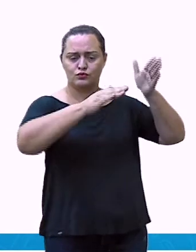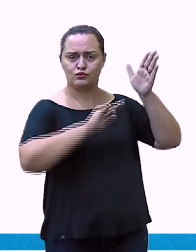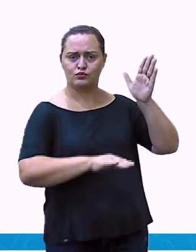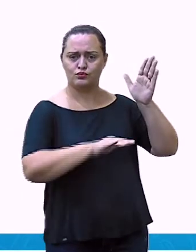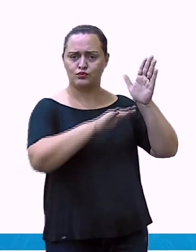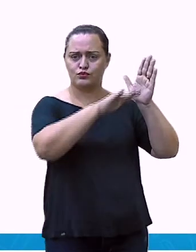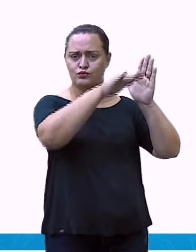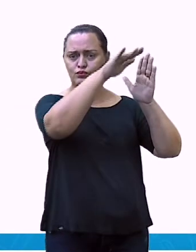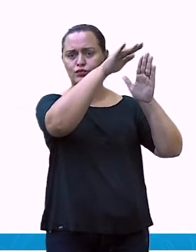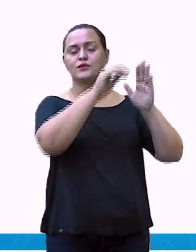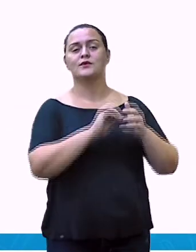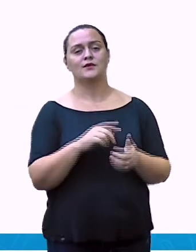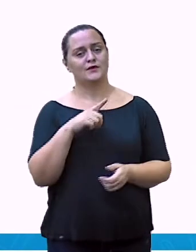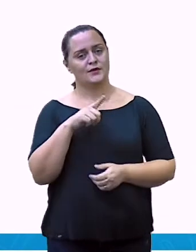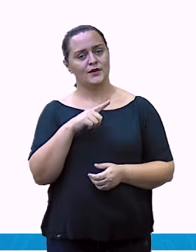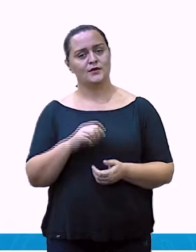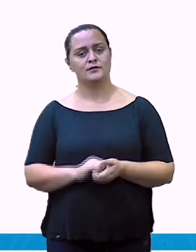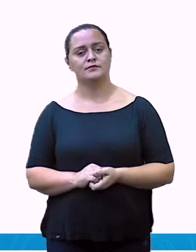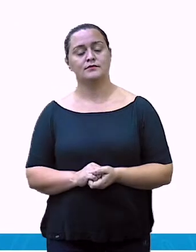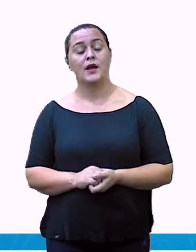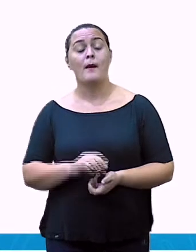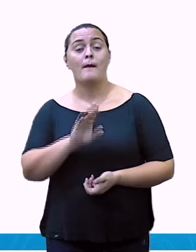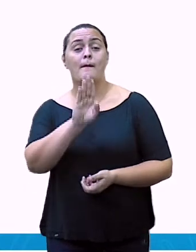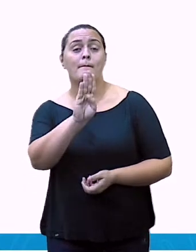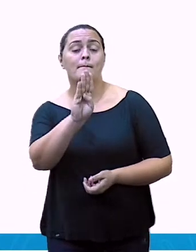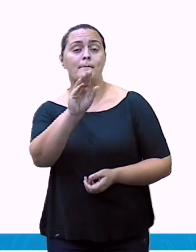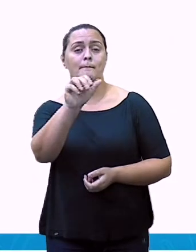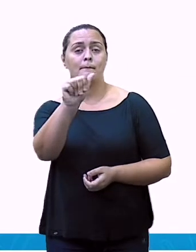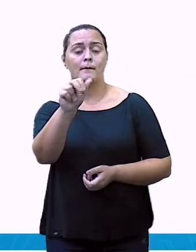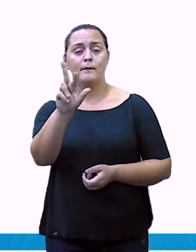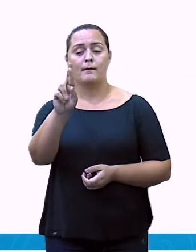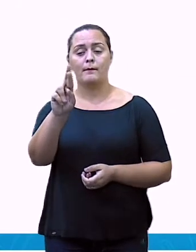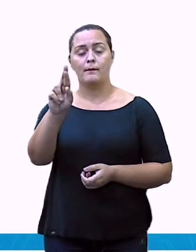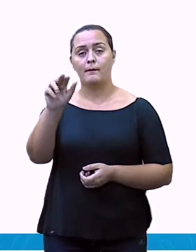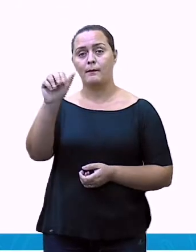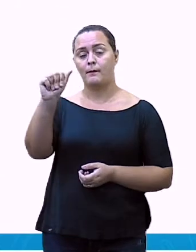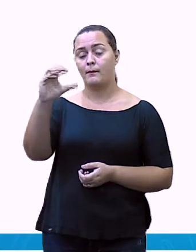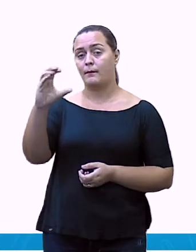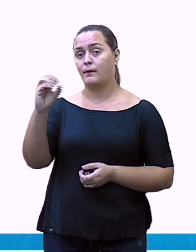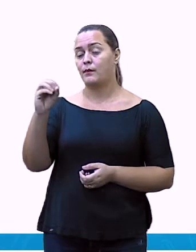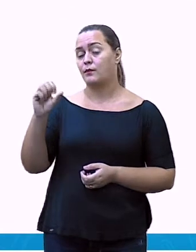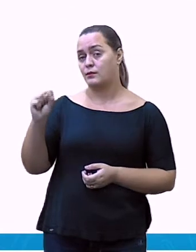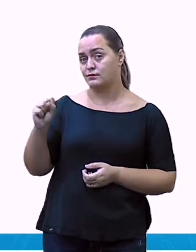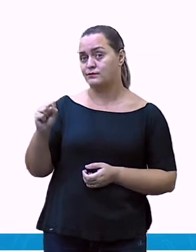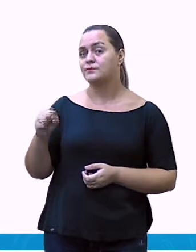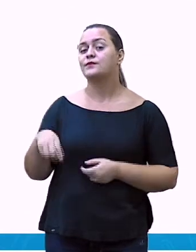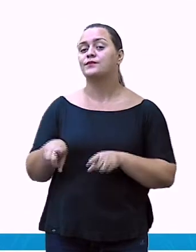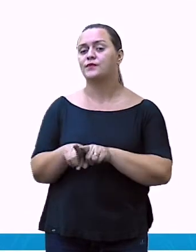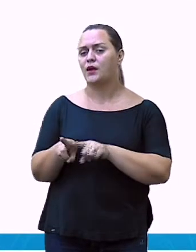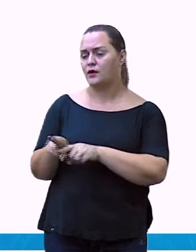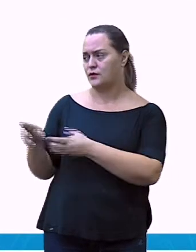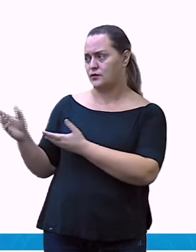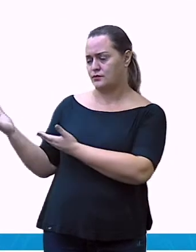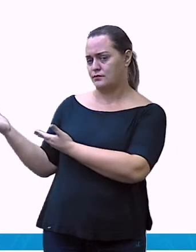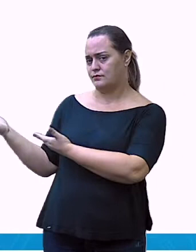Não sei, você é aluno, estudante, que mora aí no bairro Carapina, ou no IP,